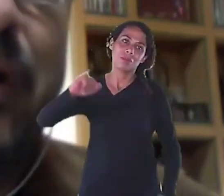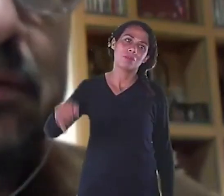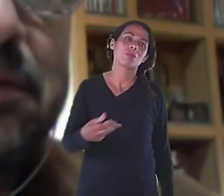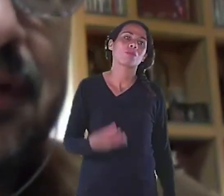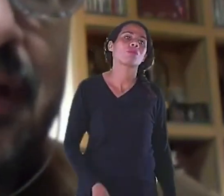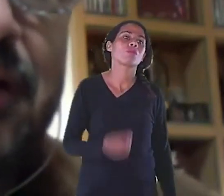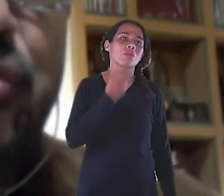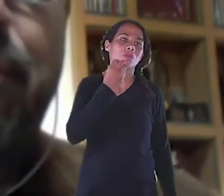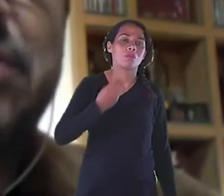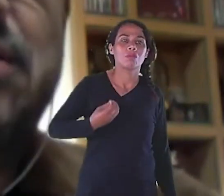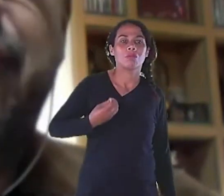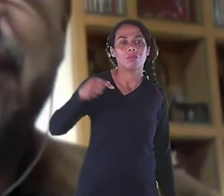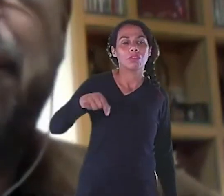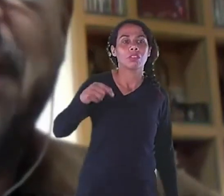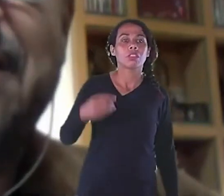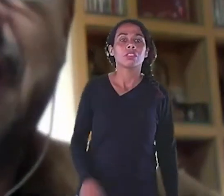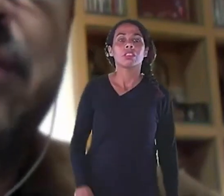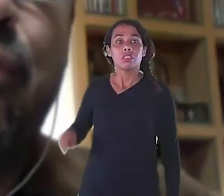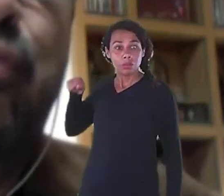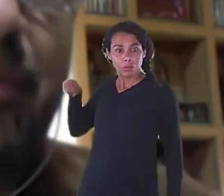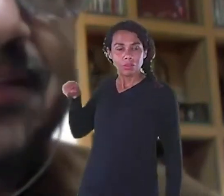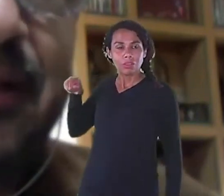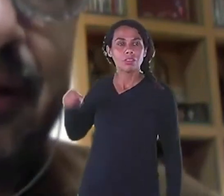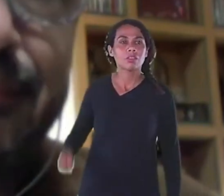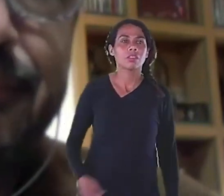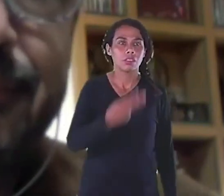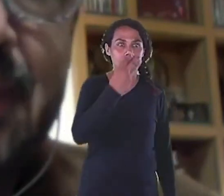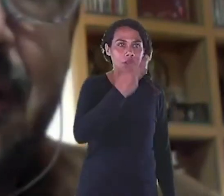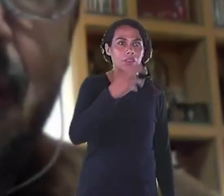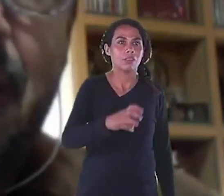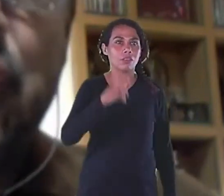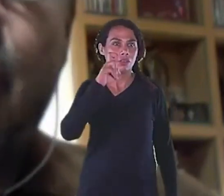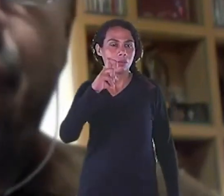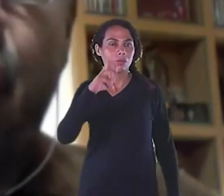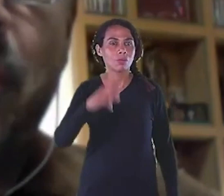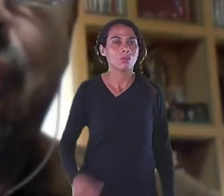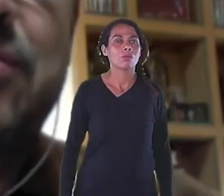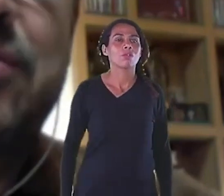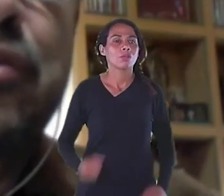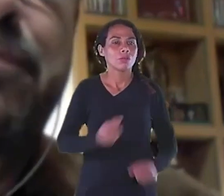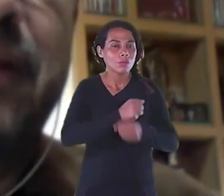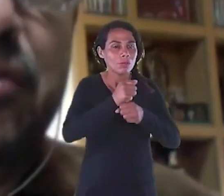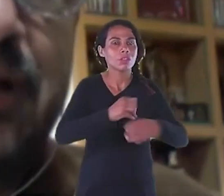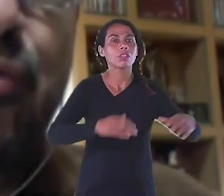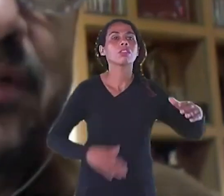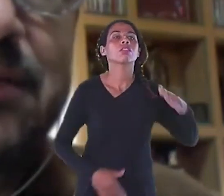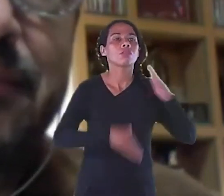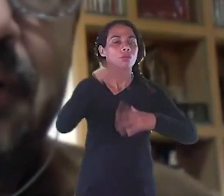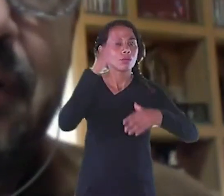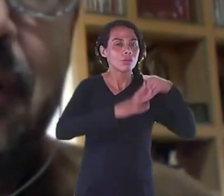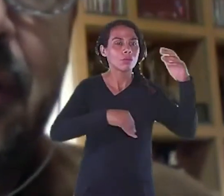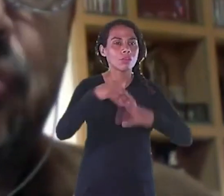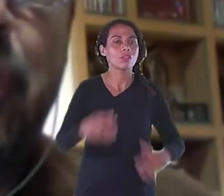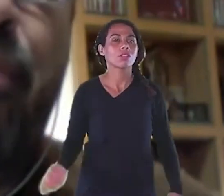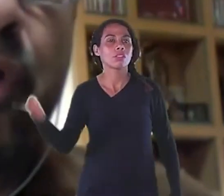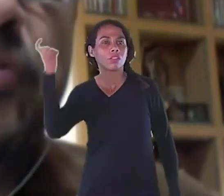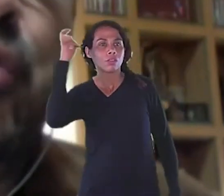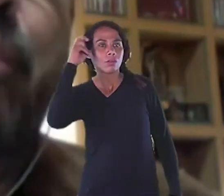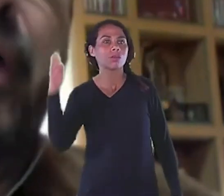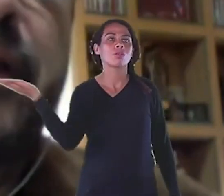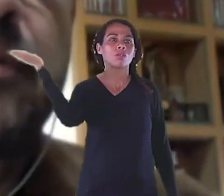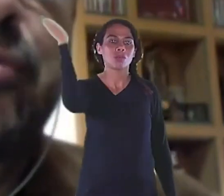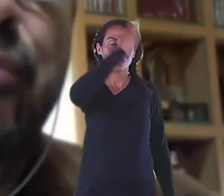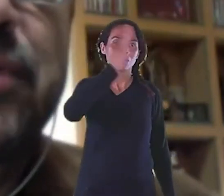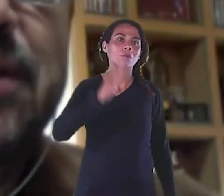de 35 anos, de bons serviços prestados à cultura brasileira. E, de igual forma, todos os seus patrocinadores, que te